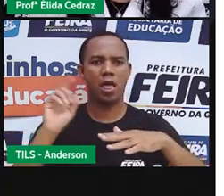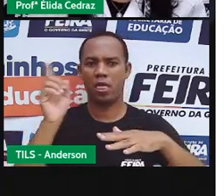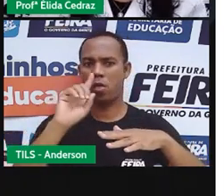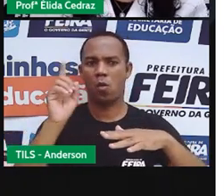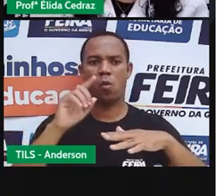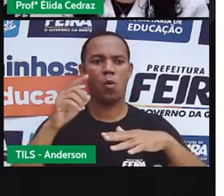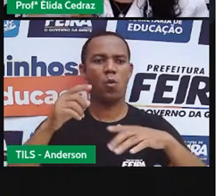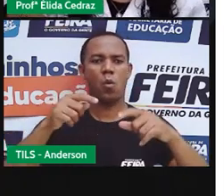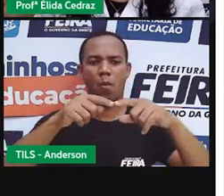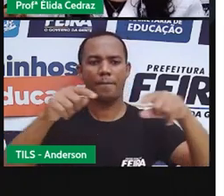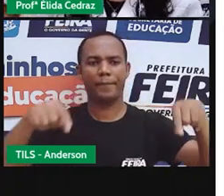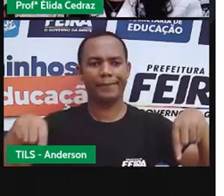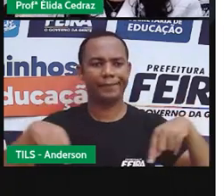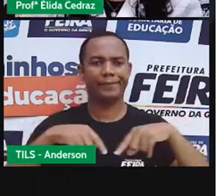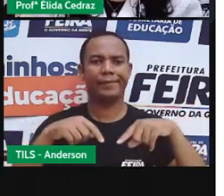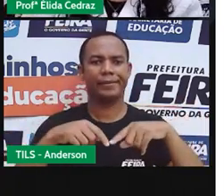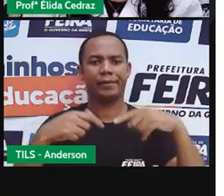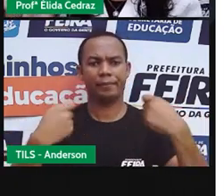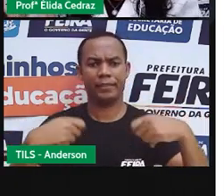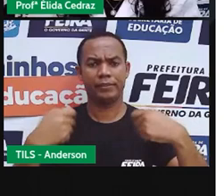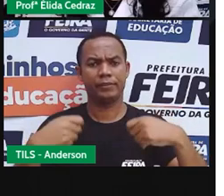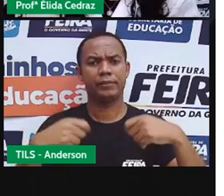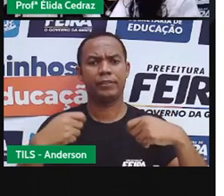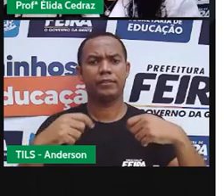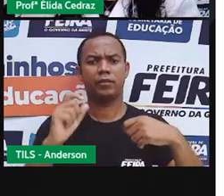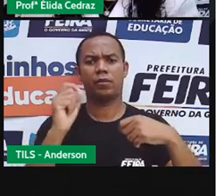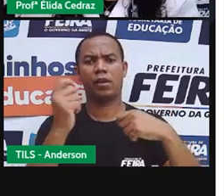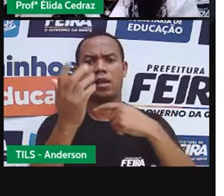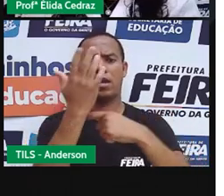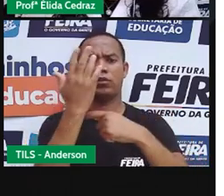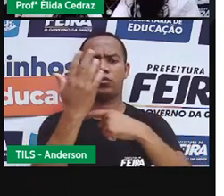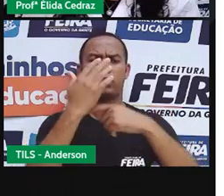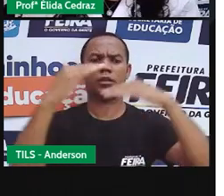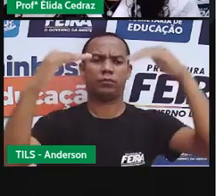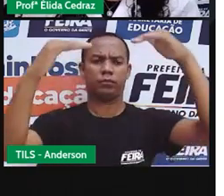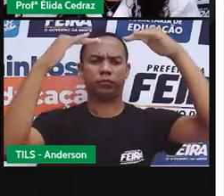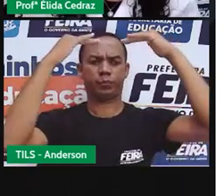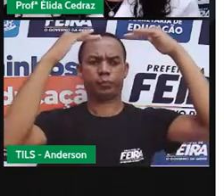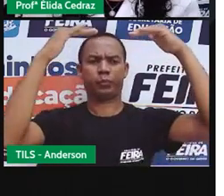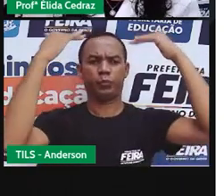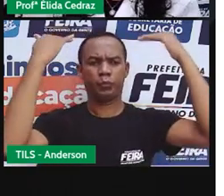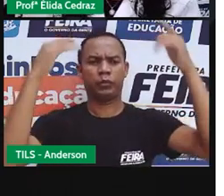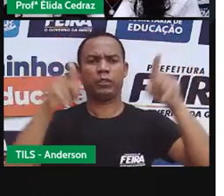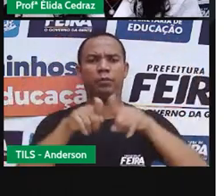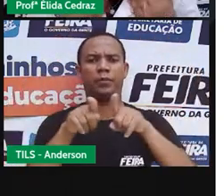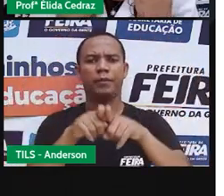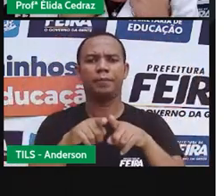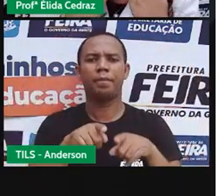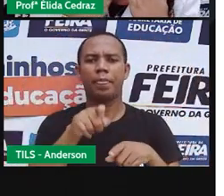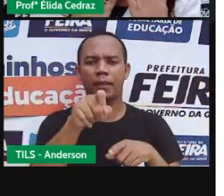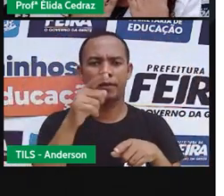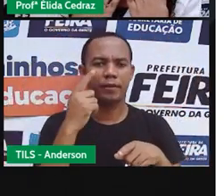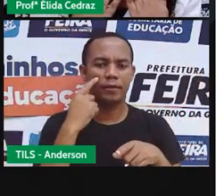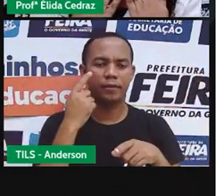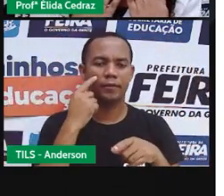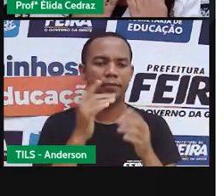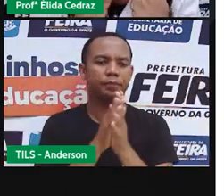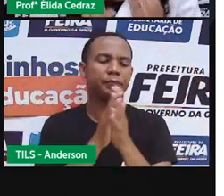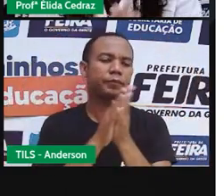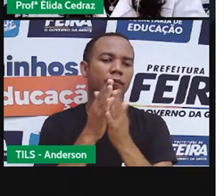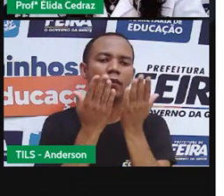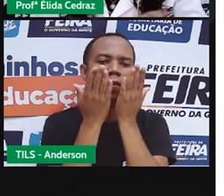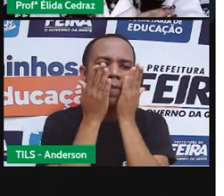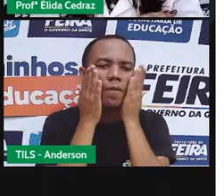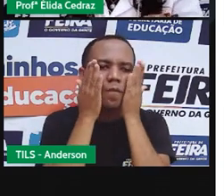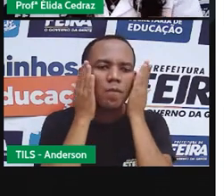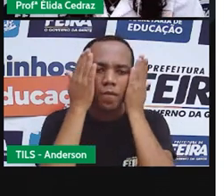as proteções artificiais. E os protetores solares, ele tem somente para o rosto,